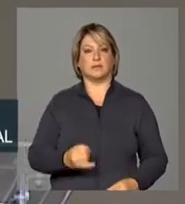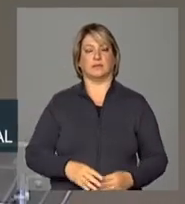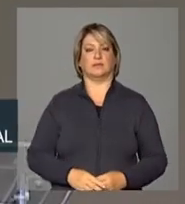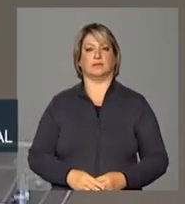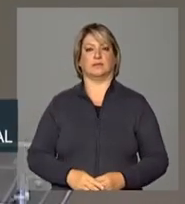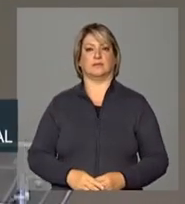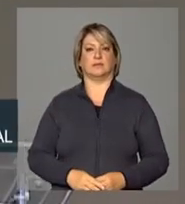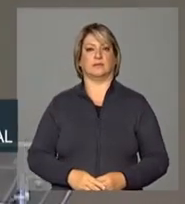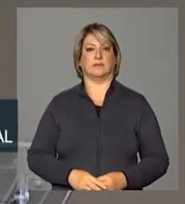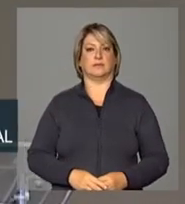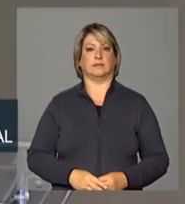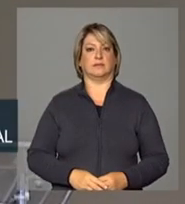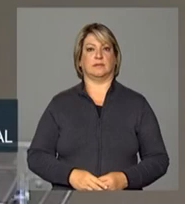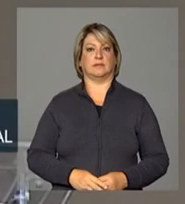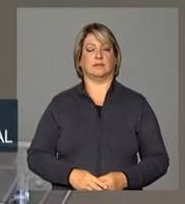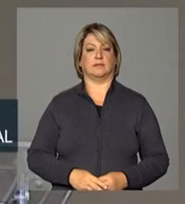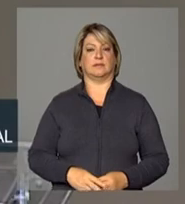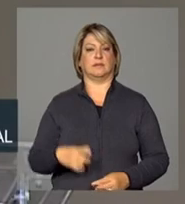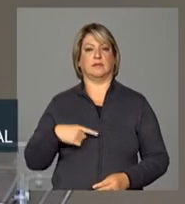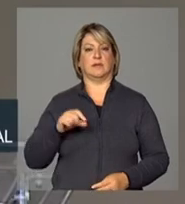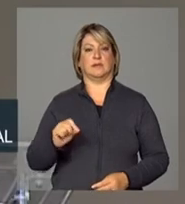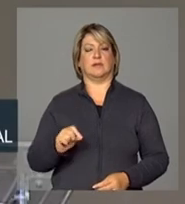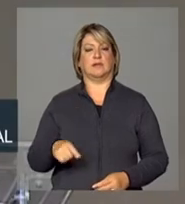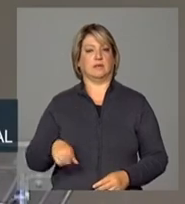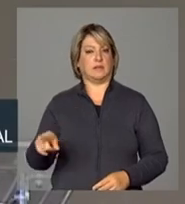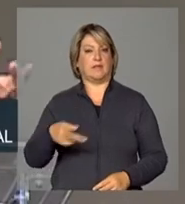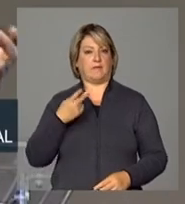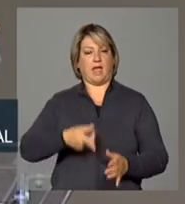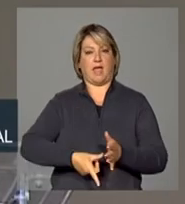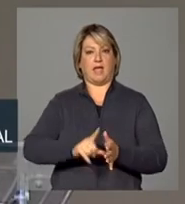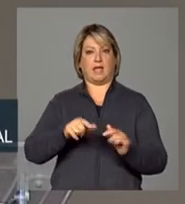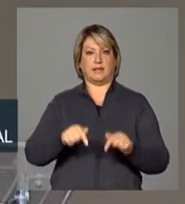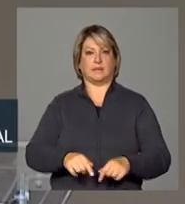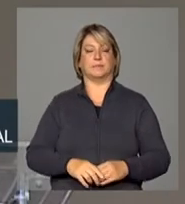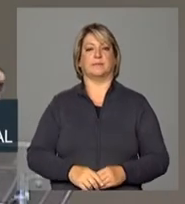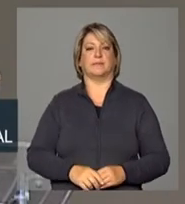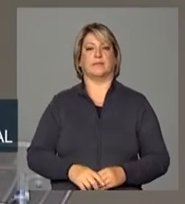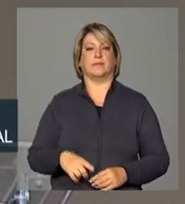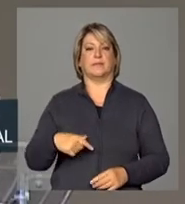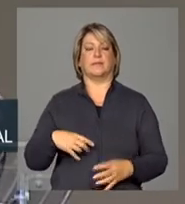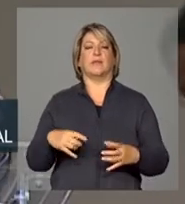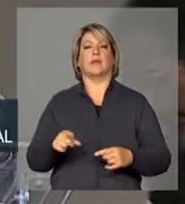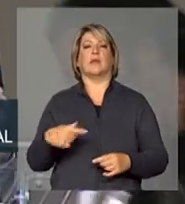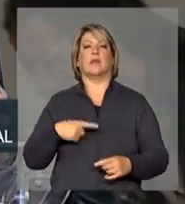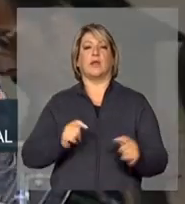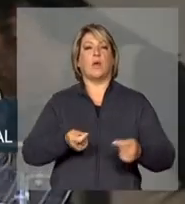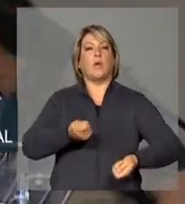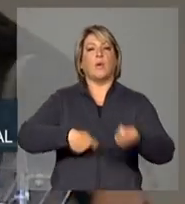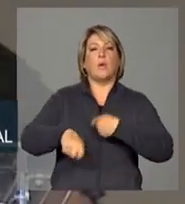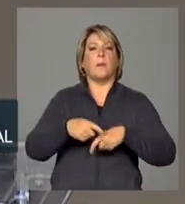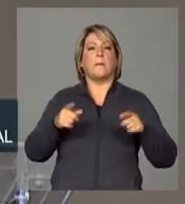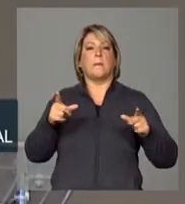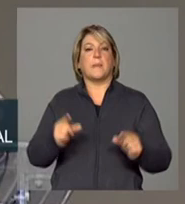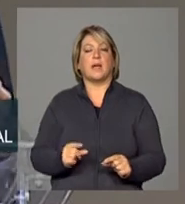Sérgio mencionou isso aqui. Foram as economias menos desenvolvidas,